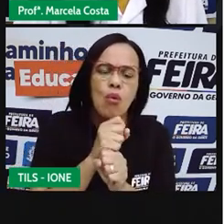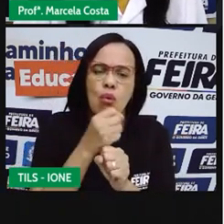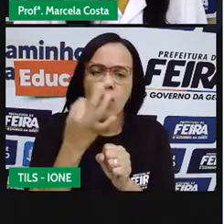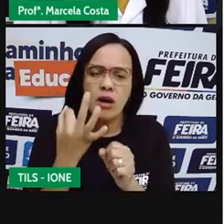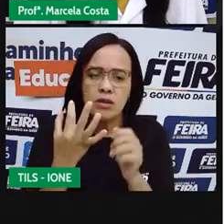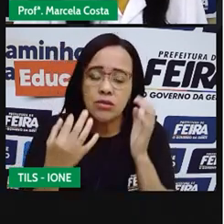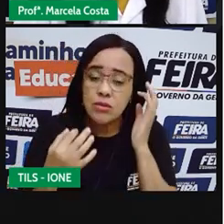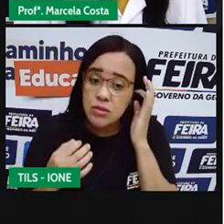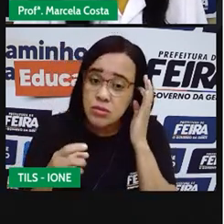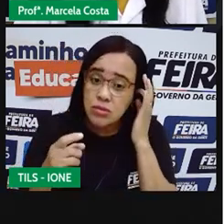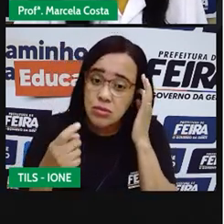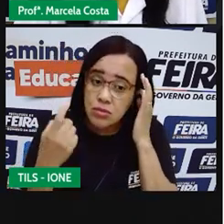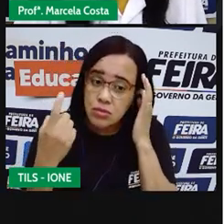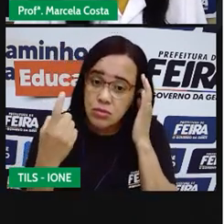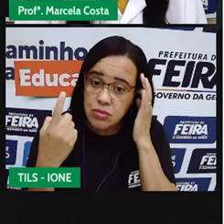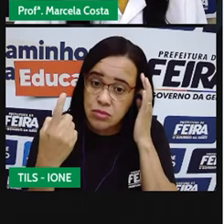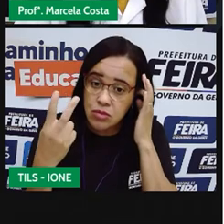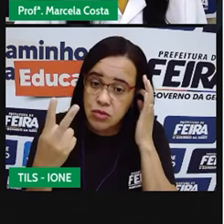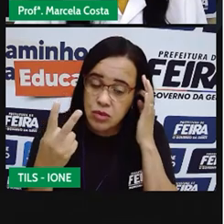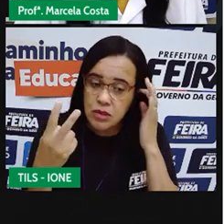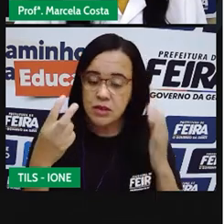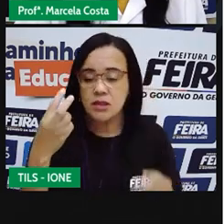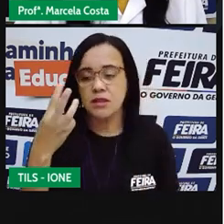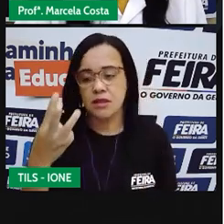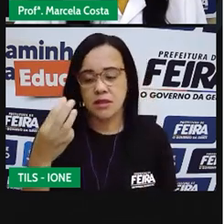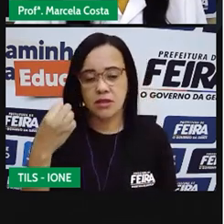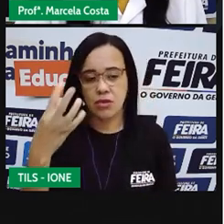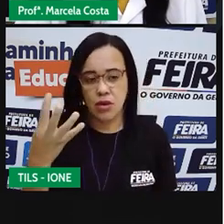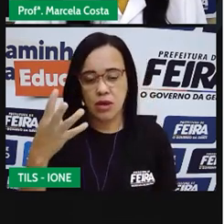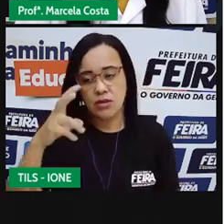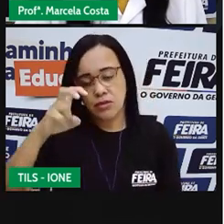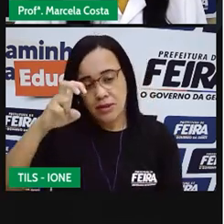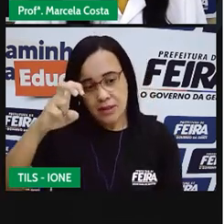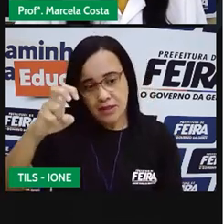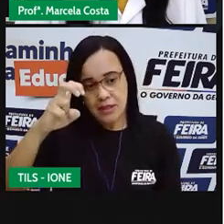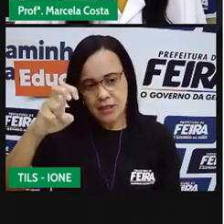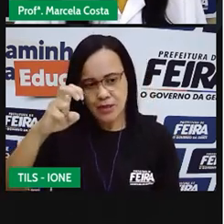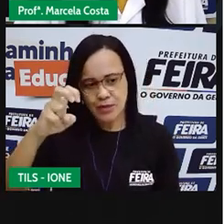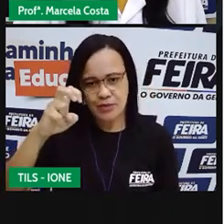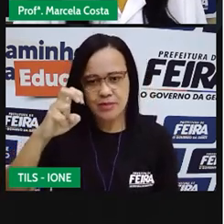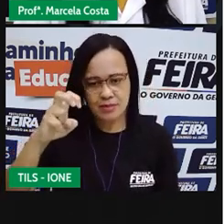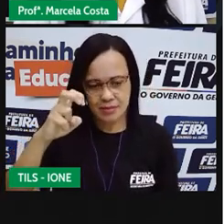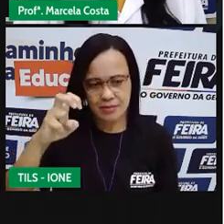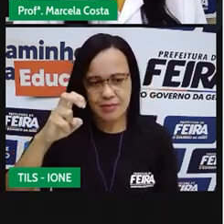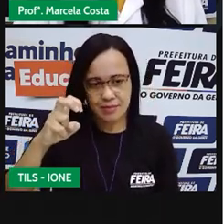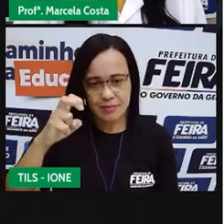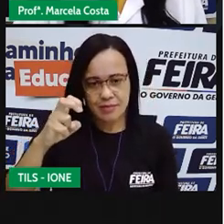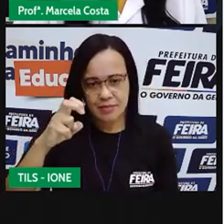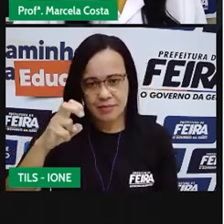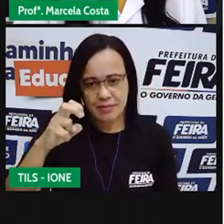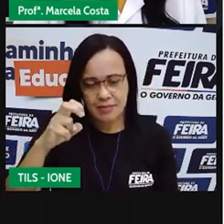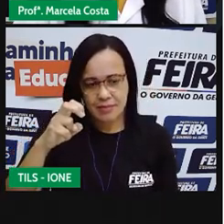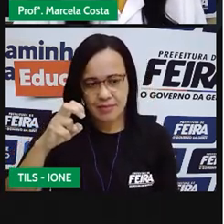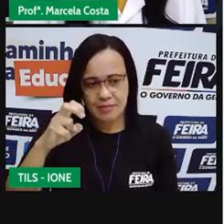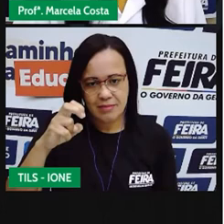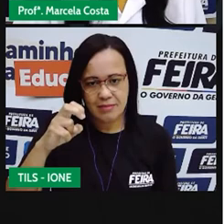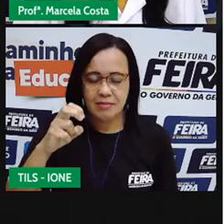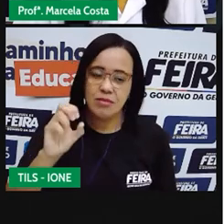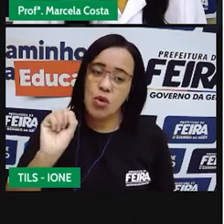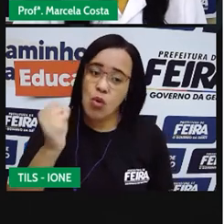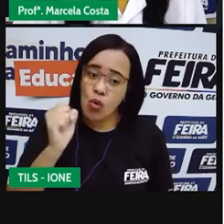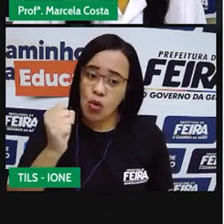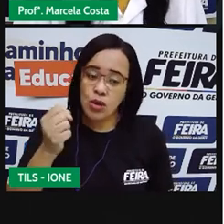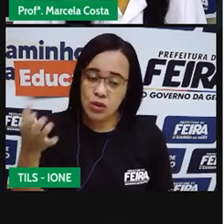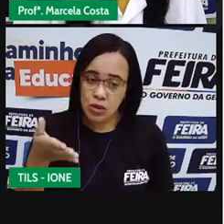1 2 3 4 5 e vou representar a quantidade de 8